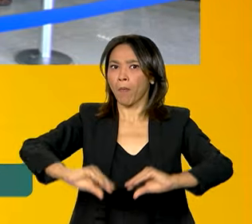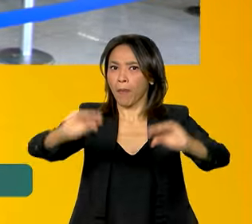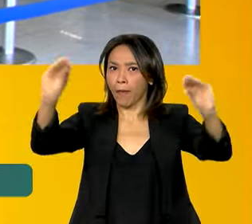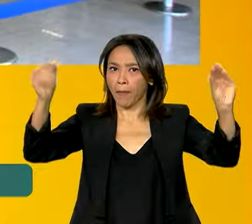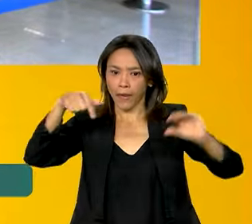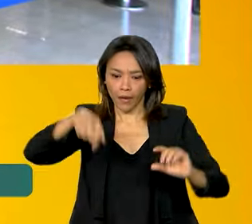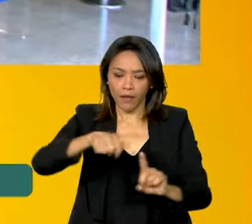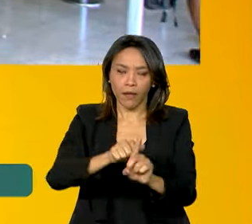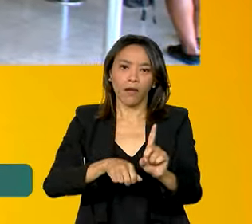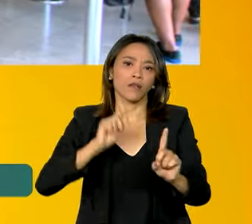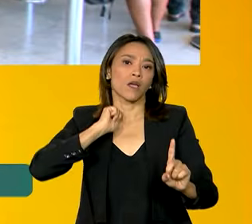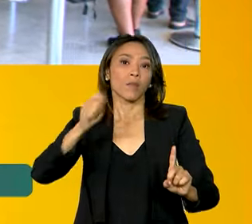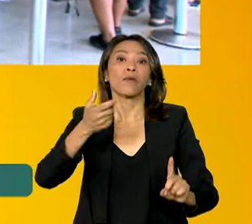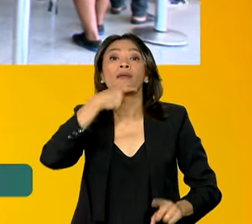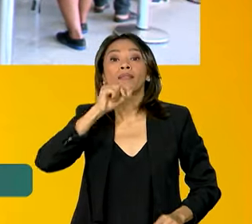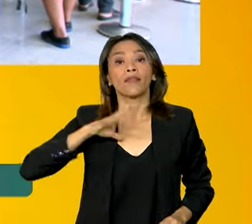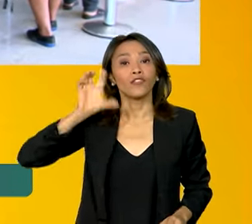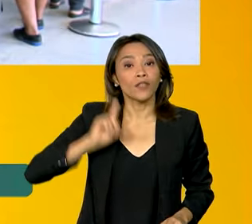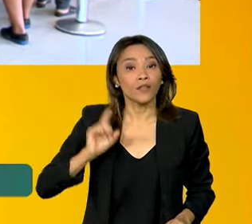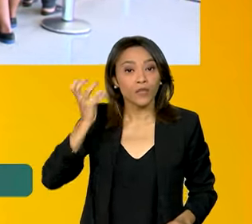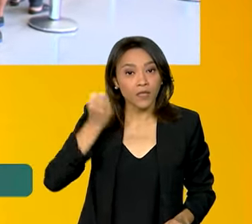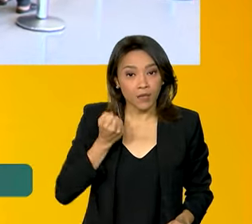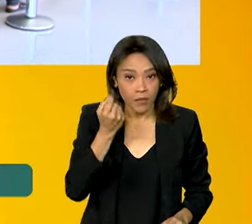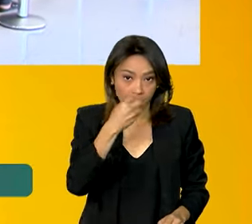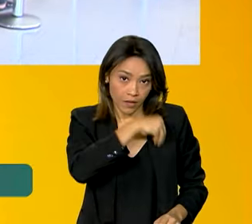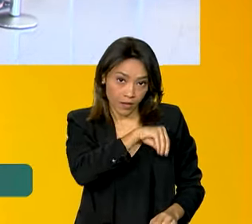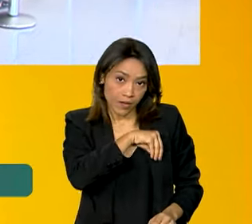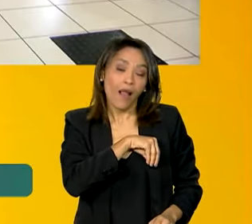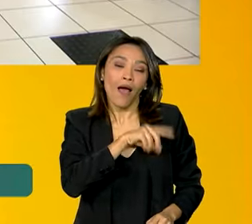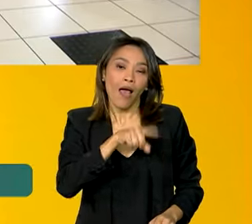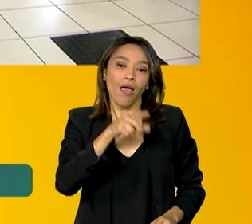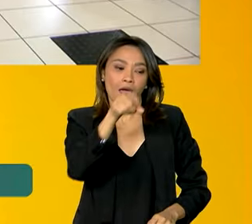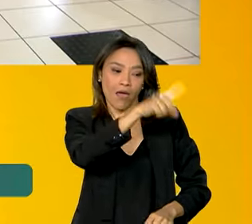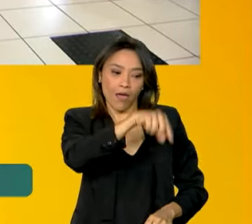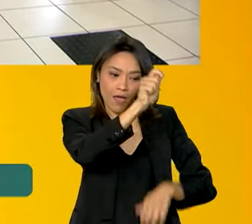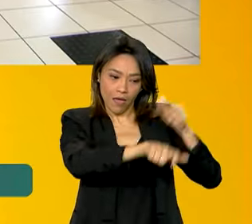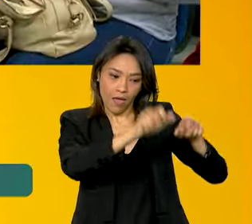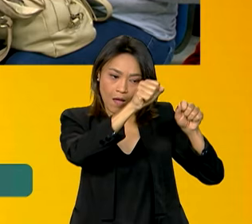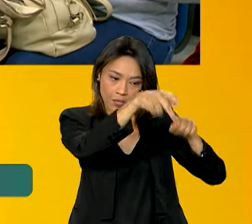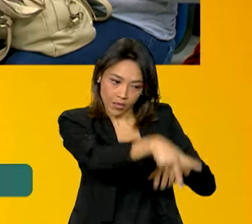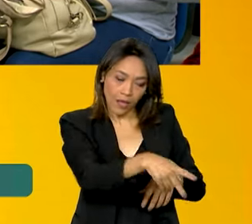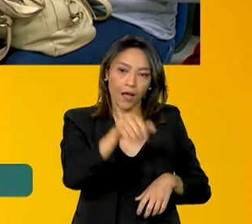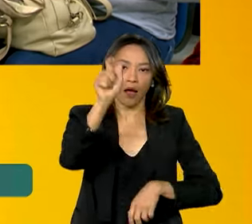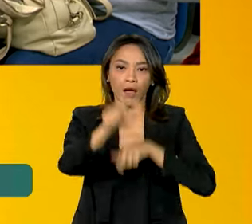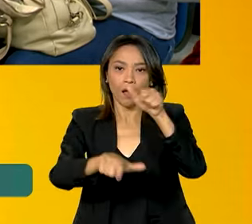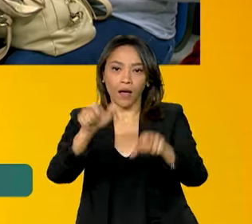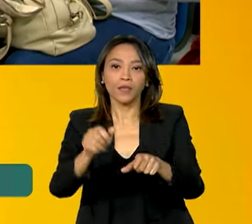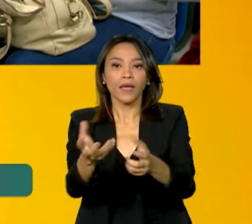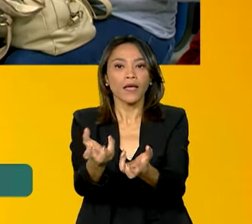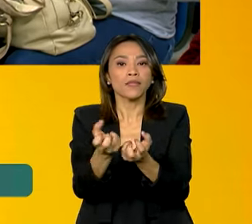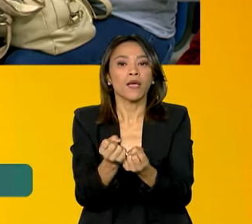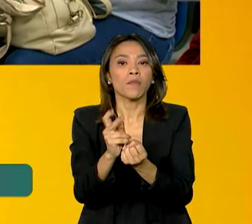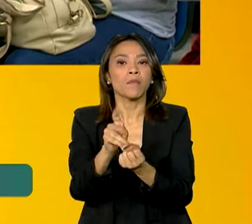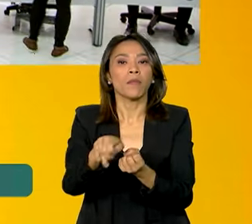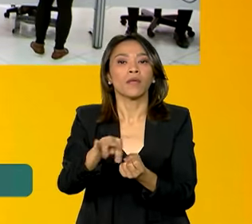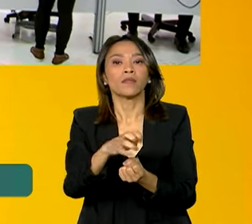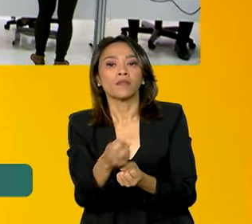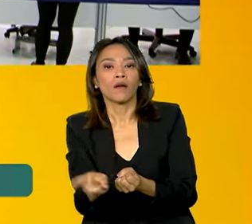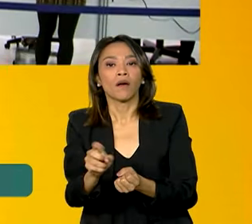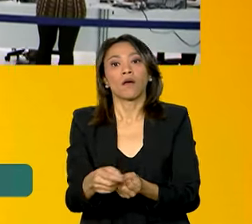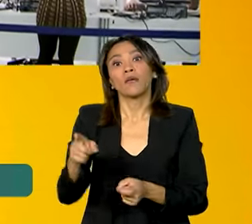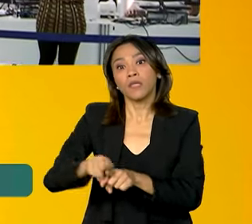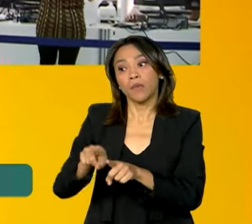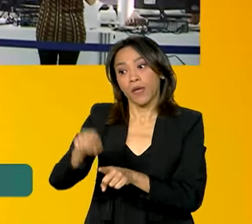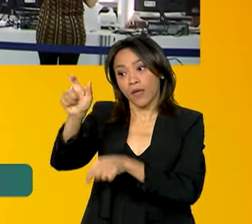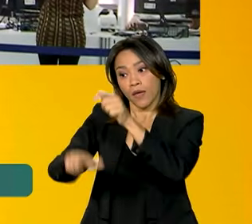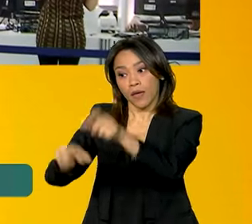direito ao pagamento do 13º são os aposentados, os pensionistas e também aquelas pessoas que receberam